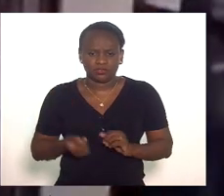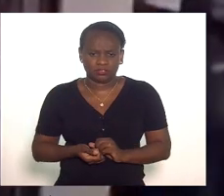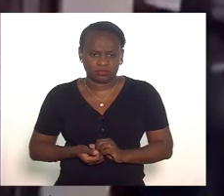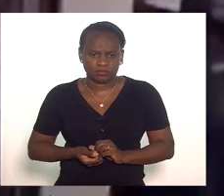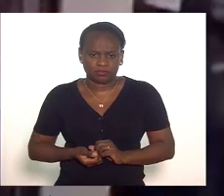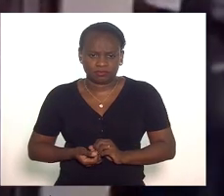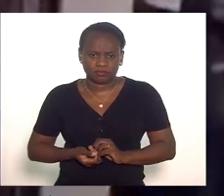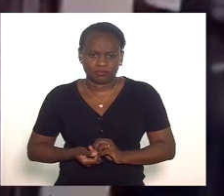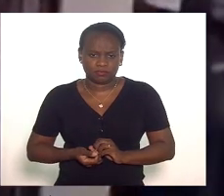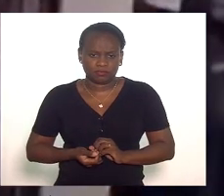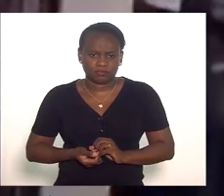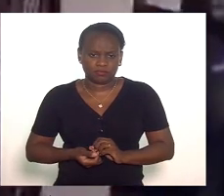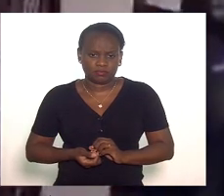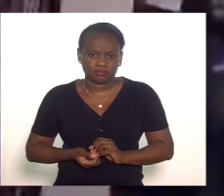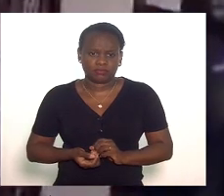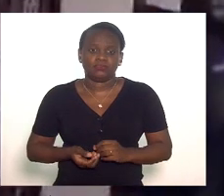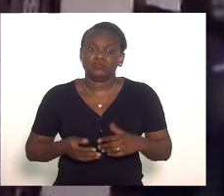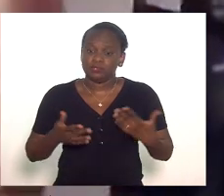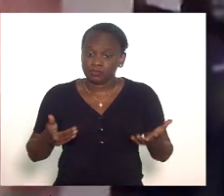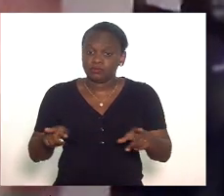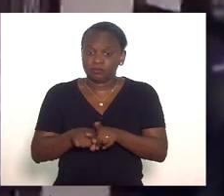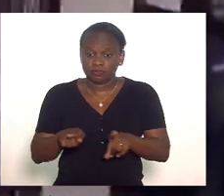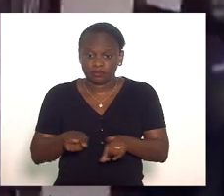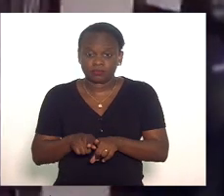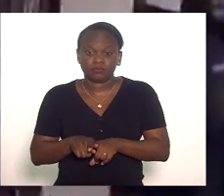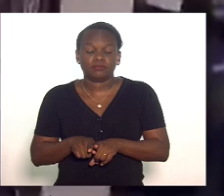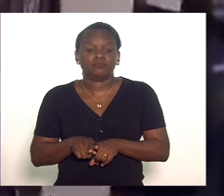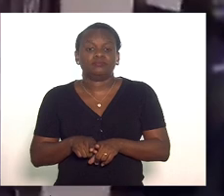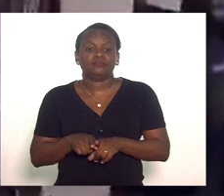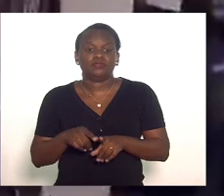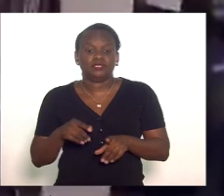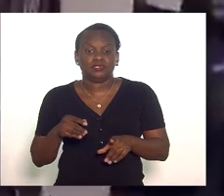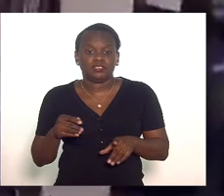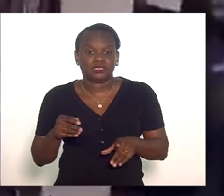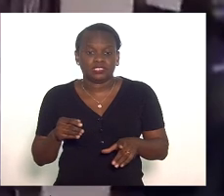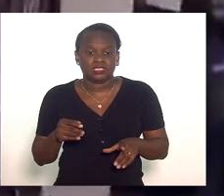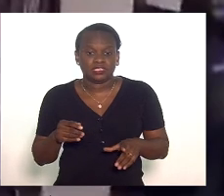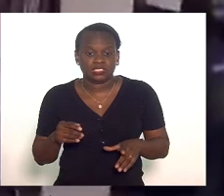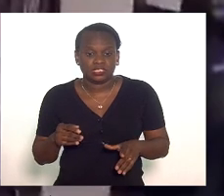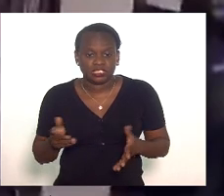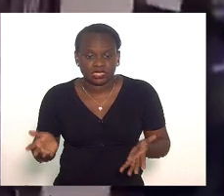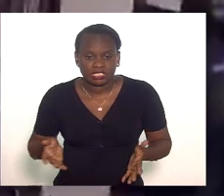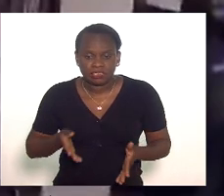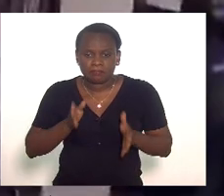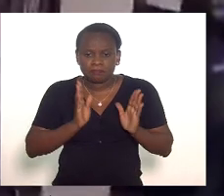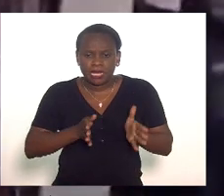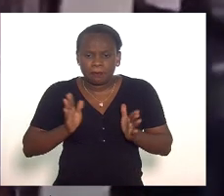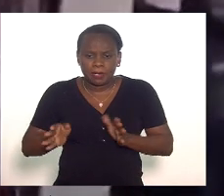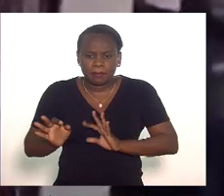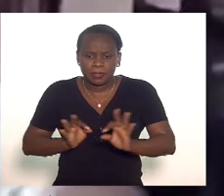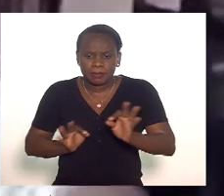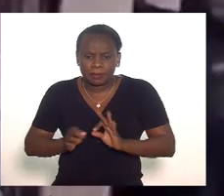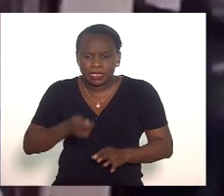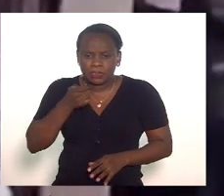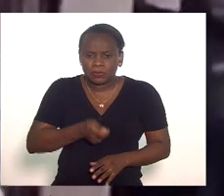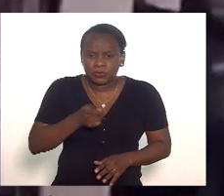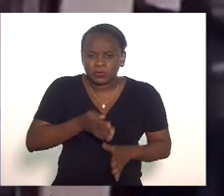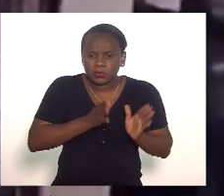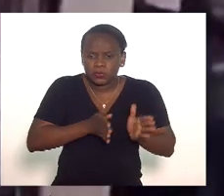e inclusive de forma orquestrada manipulada